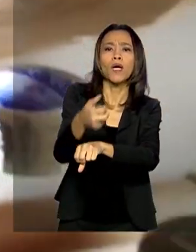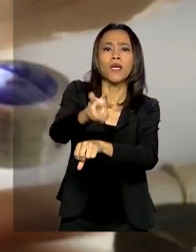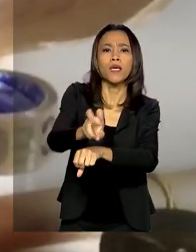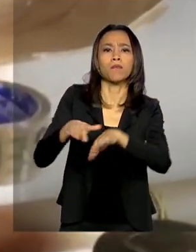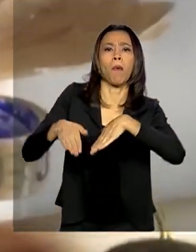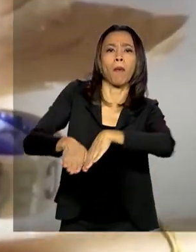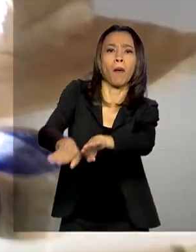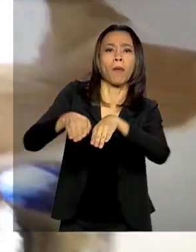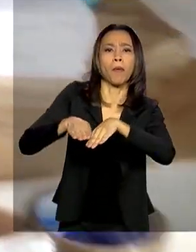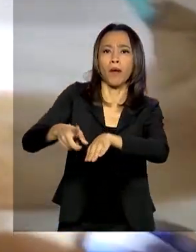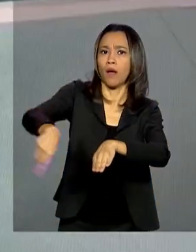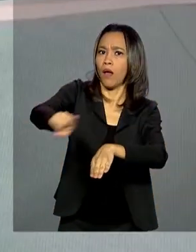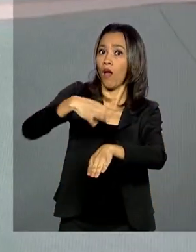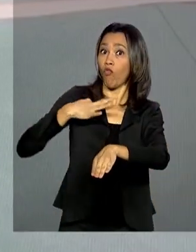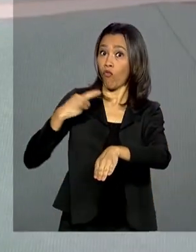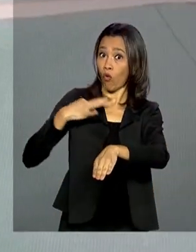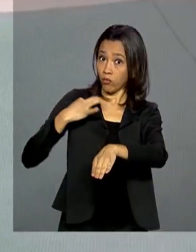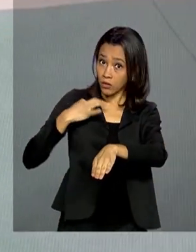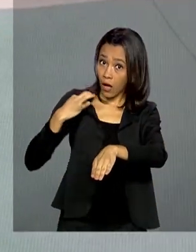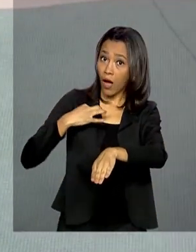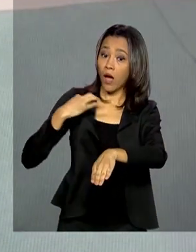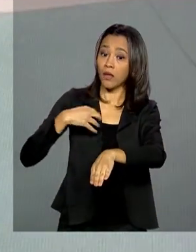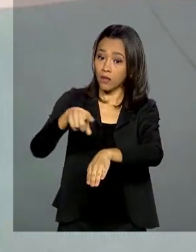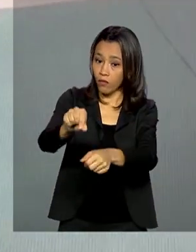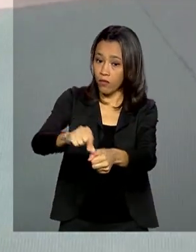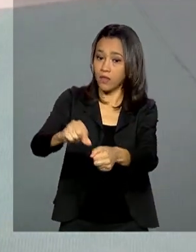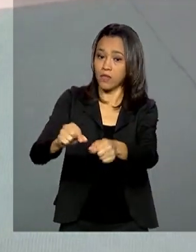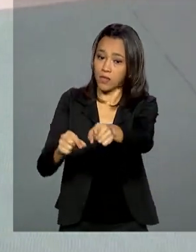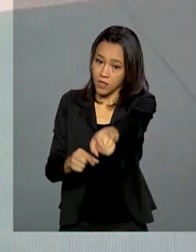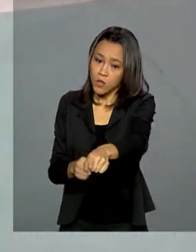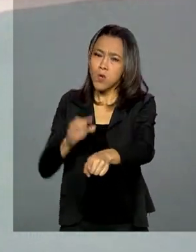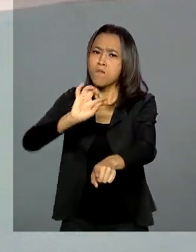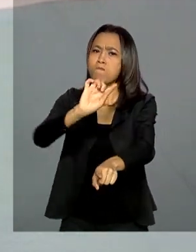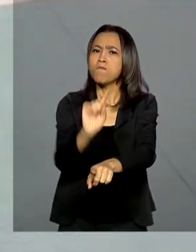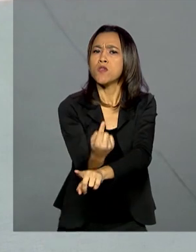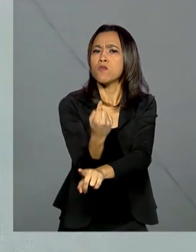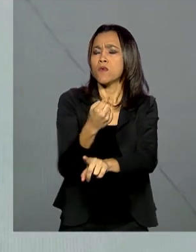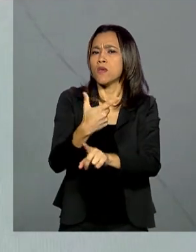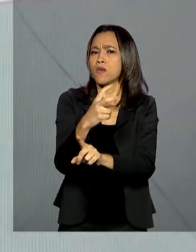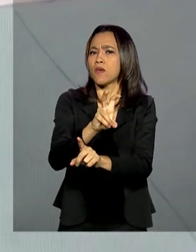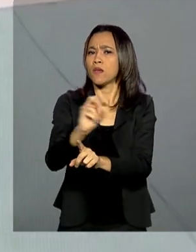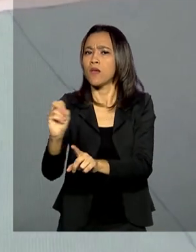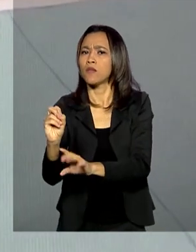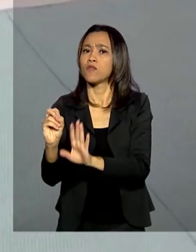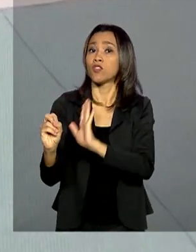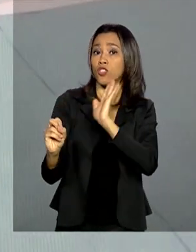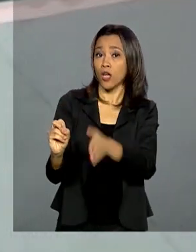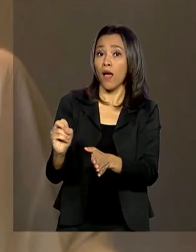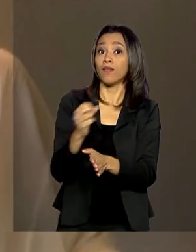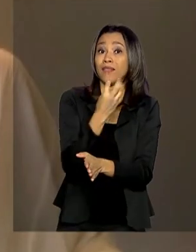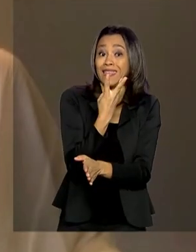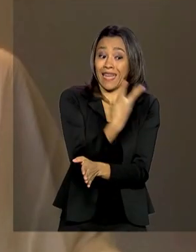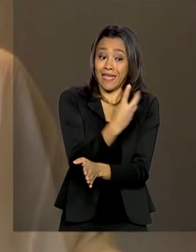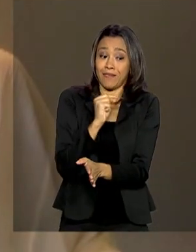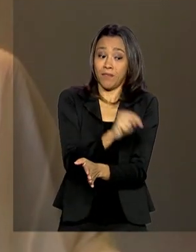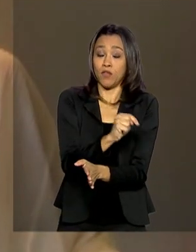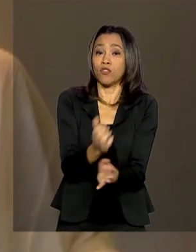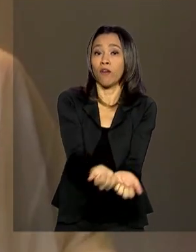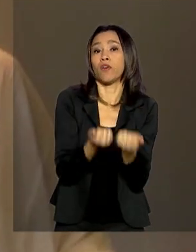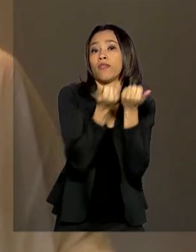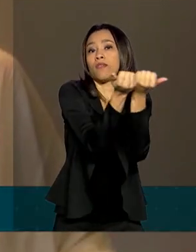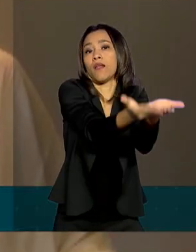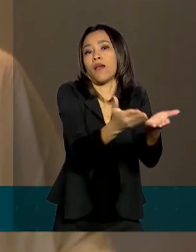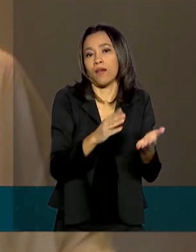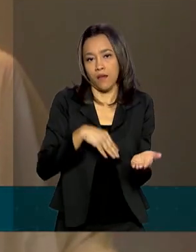Todas são voluntárias. Com uma produção semanal de 1.500 itens, 3.000 já foram entregues ao hospital. A população,